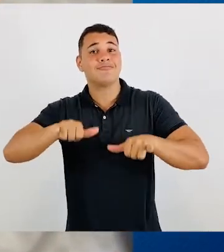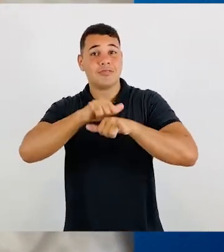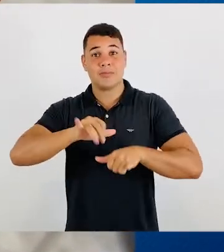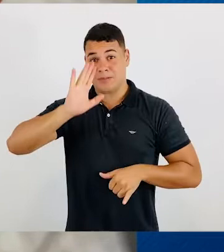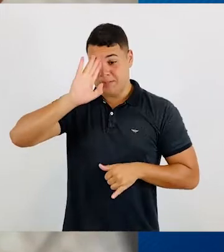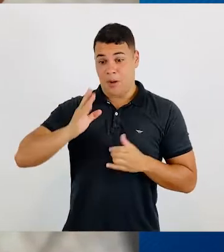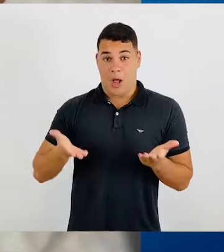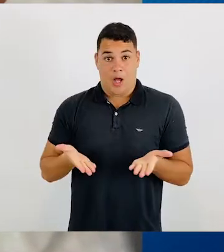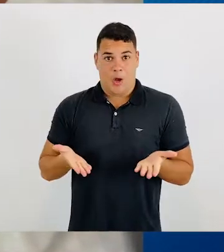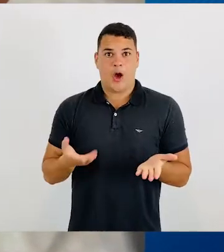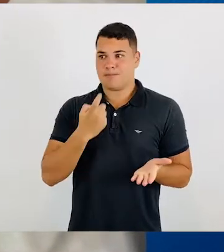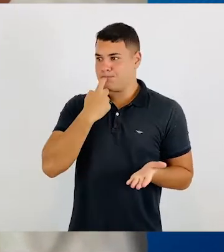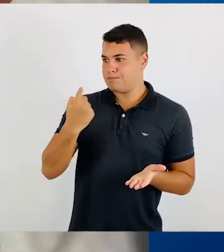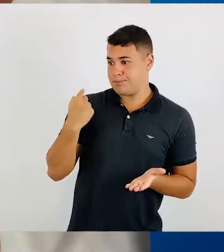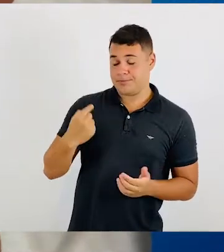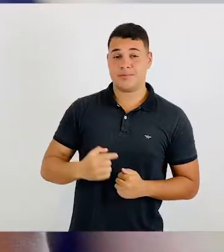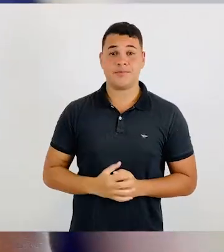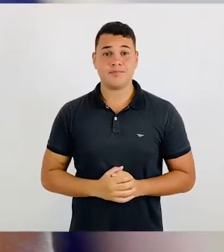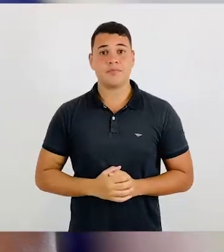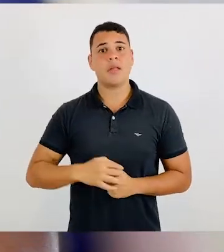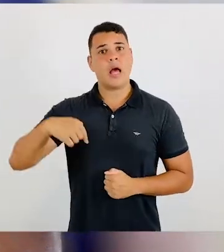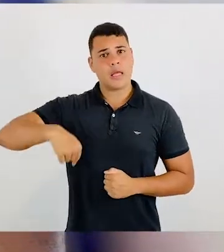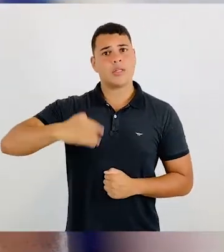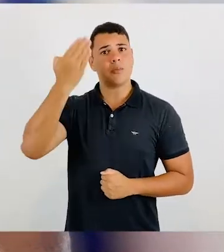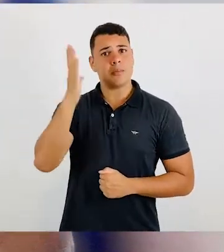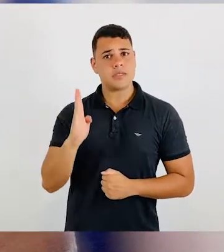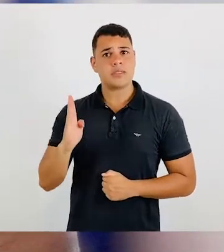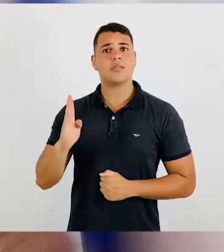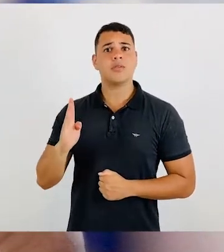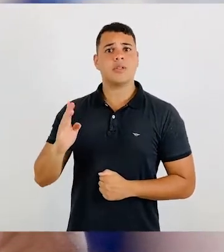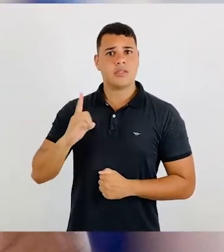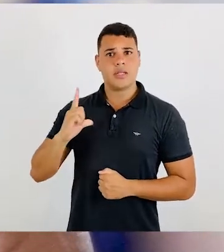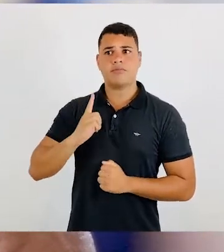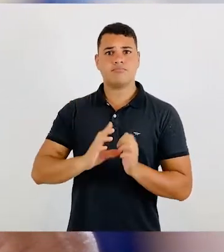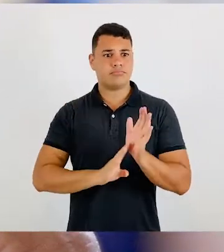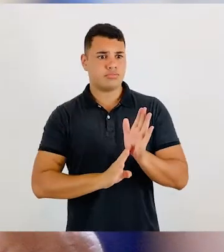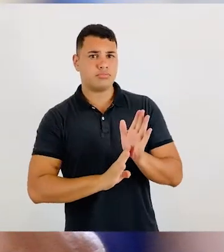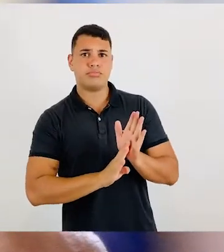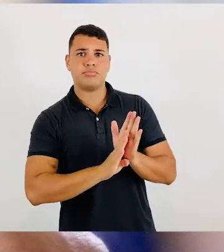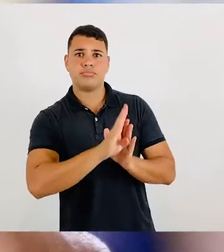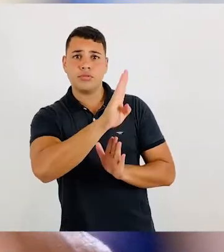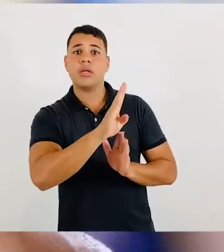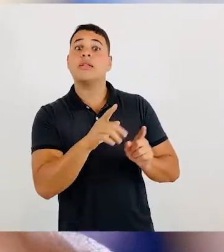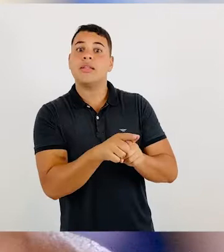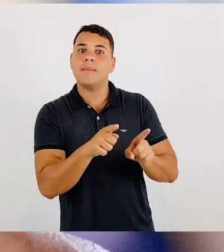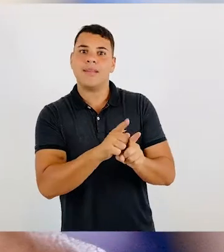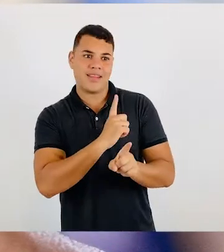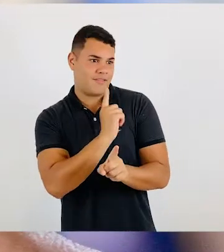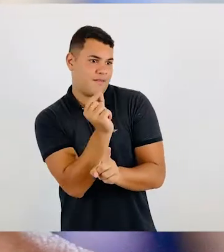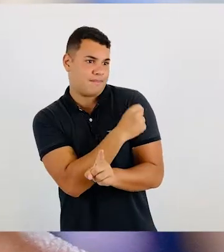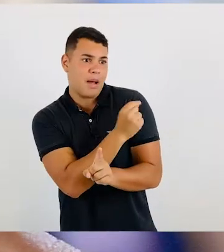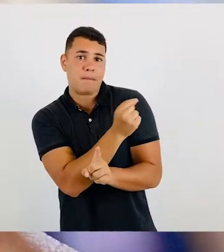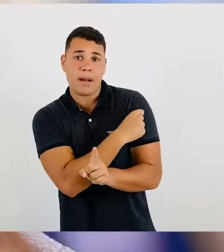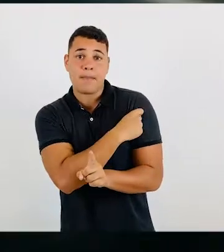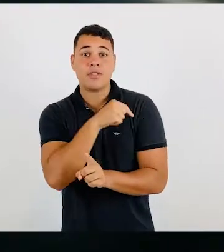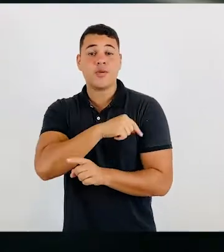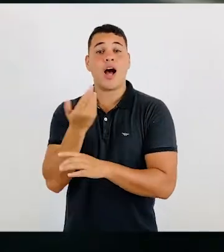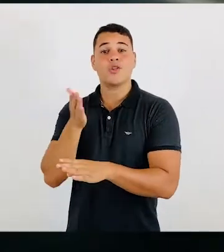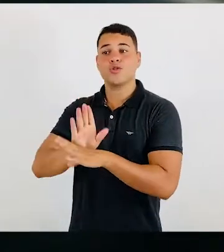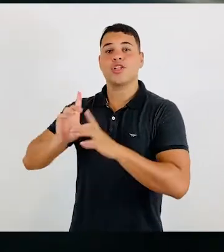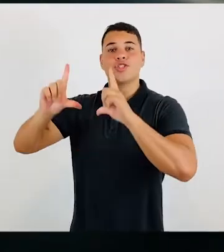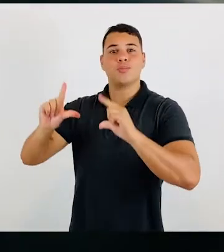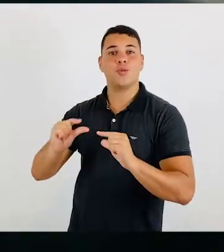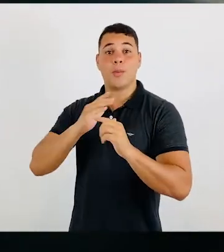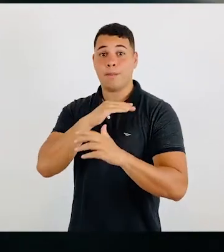exemplo, exigir o passaporte vacinal. O avanço da vacinação no Brasil contribui para a queda na mortalidade e nas